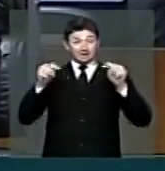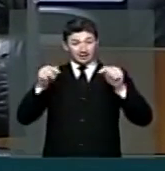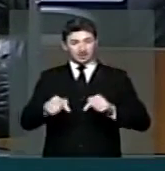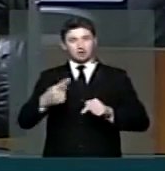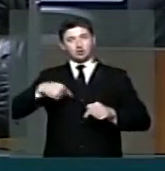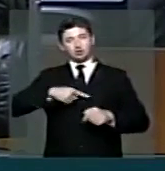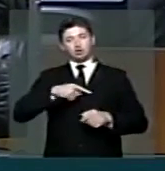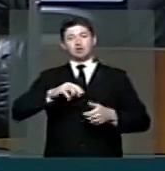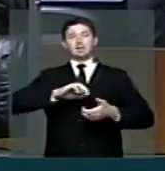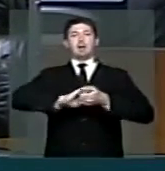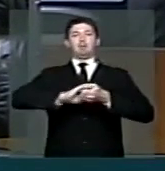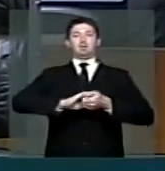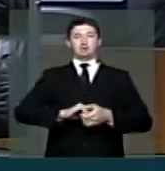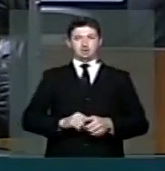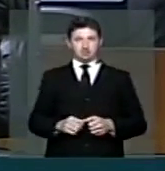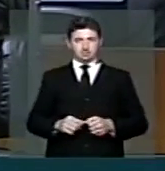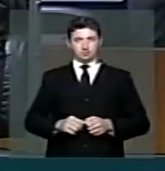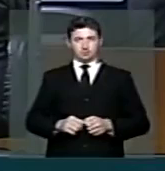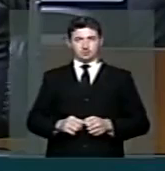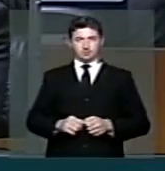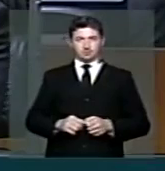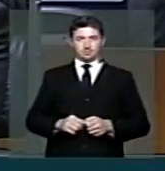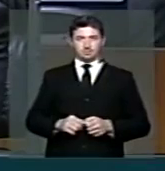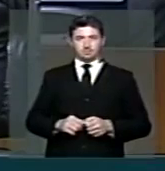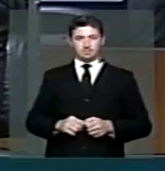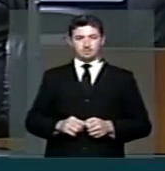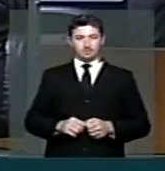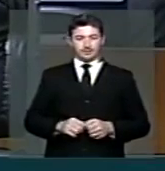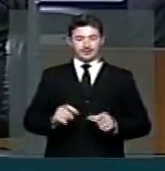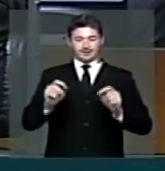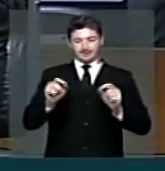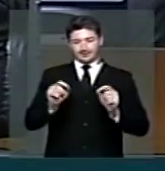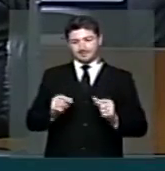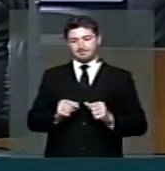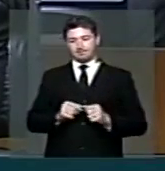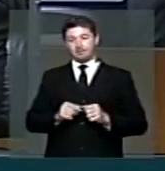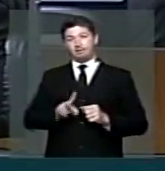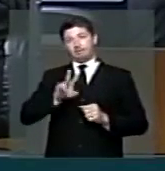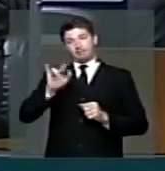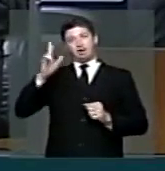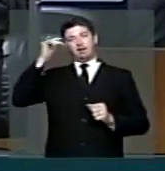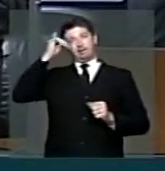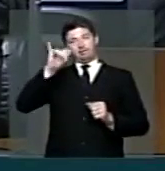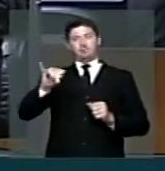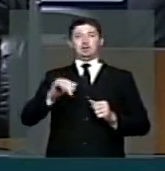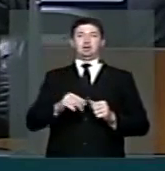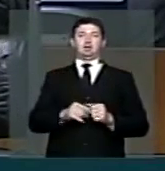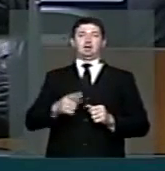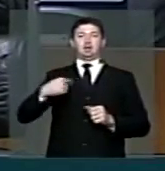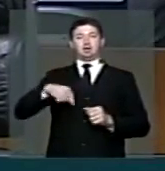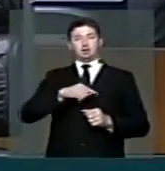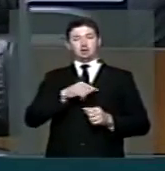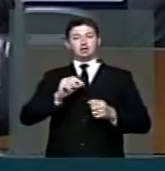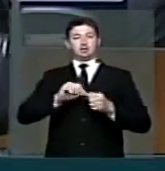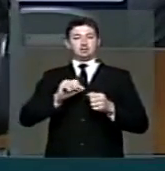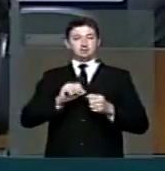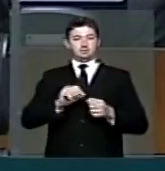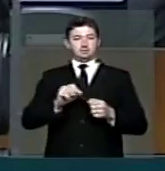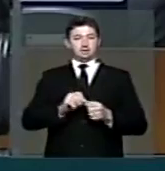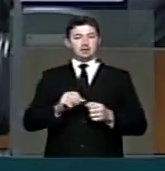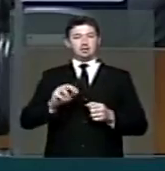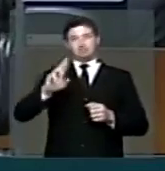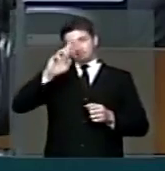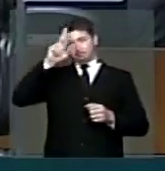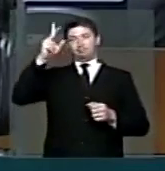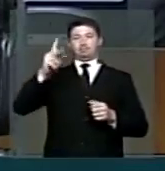apostamos que poderá evitar que nós cometamos algum